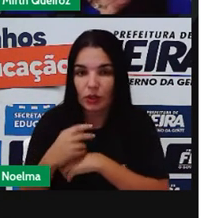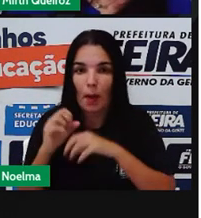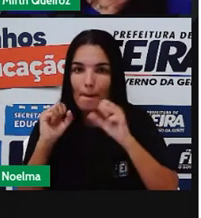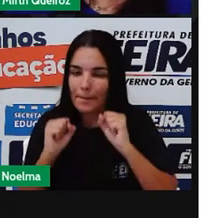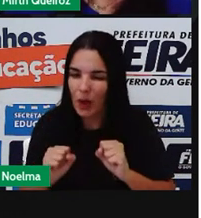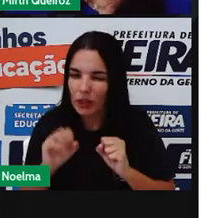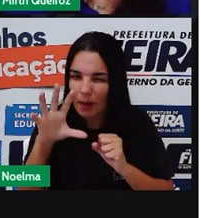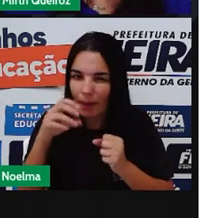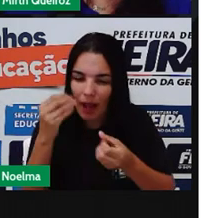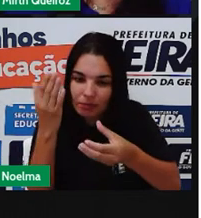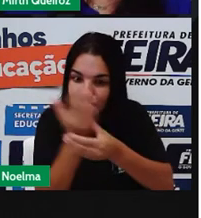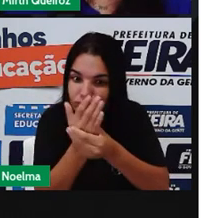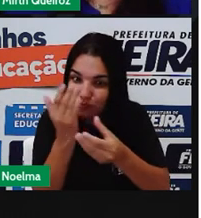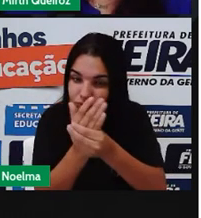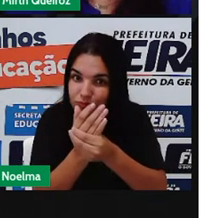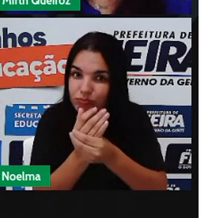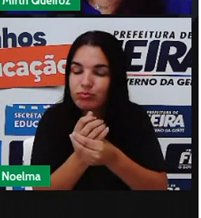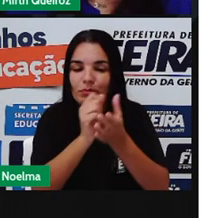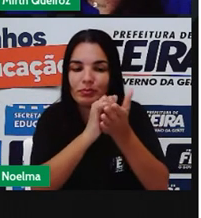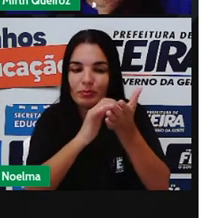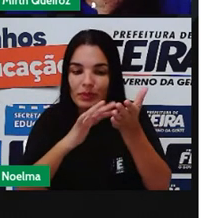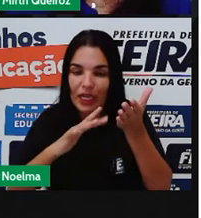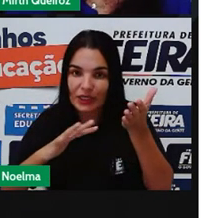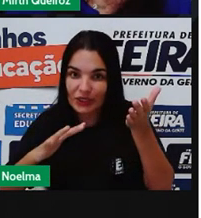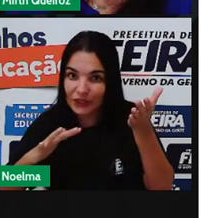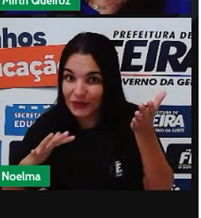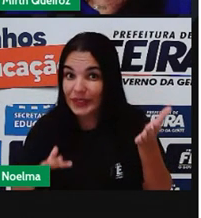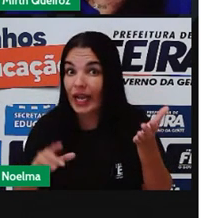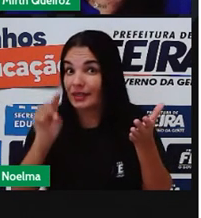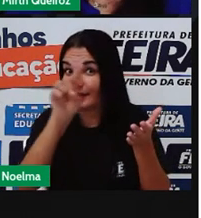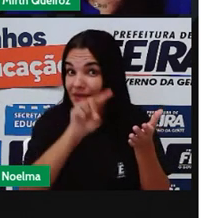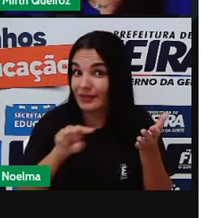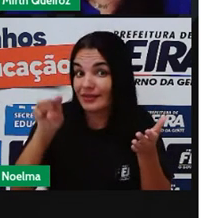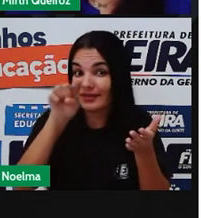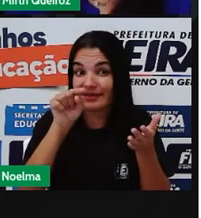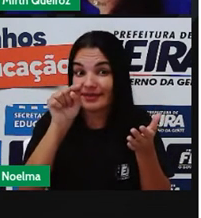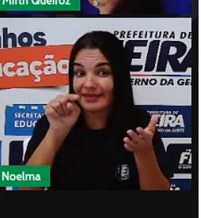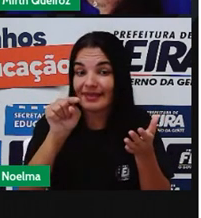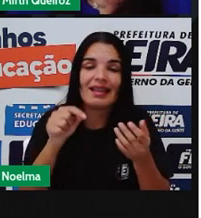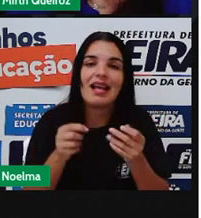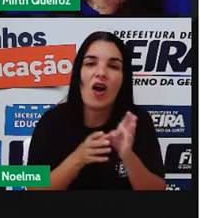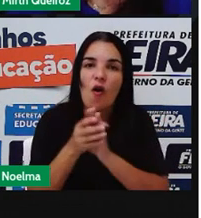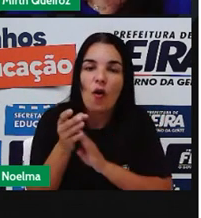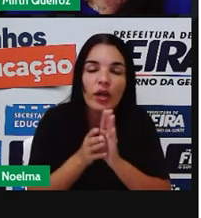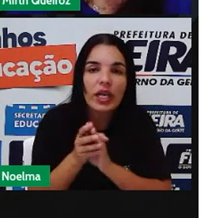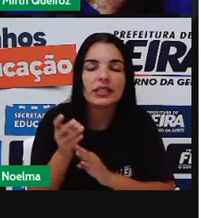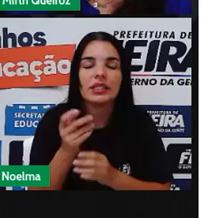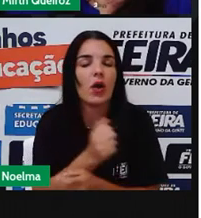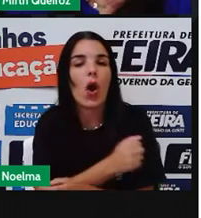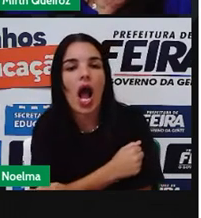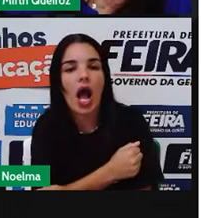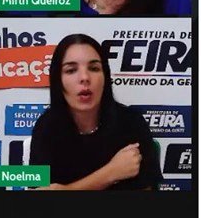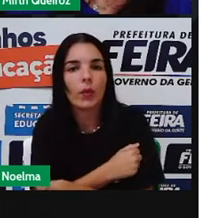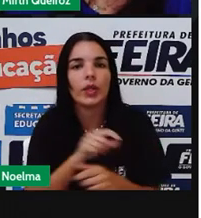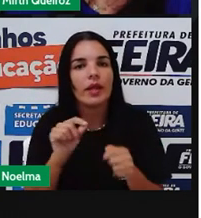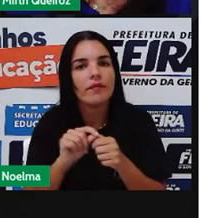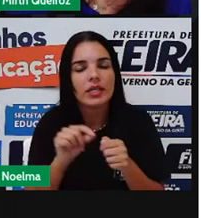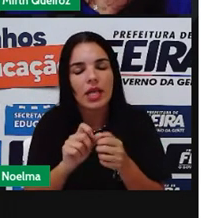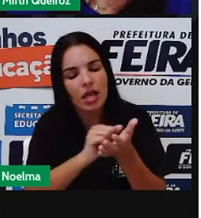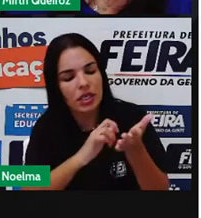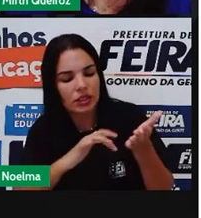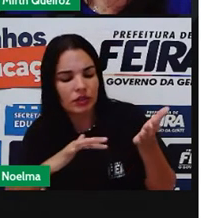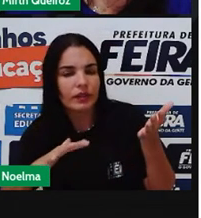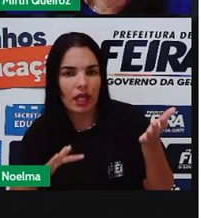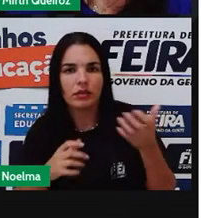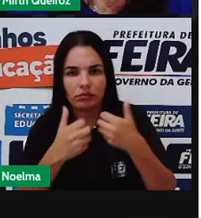O percurso pedagógico Onde estão As atividades Vocês Orientações dos alunos E realizem